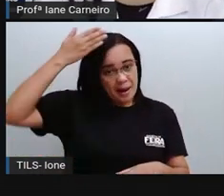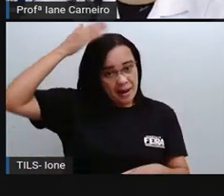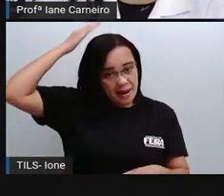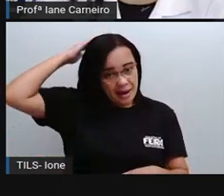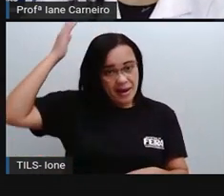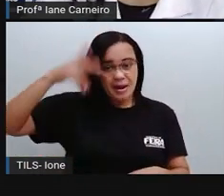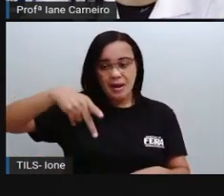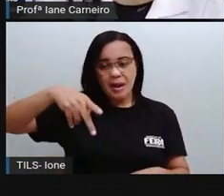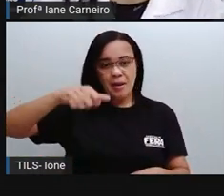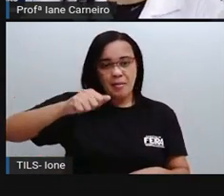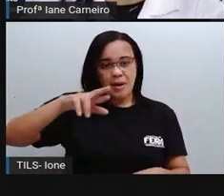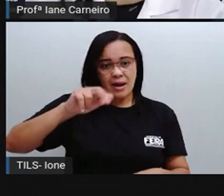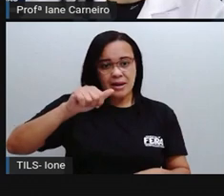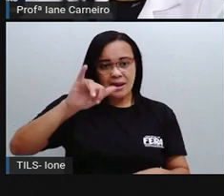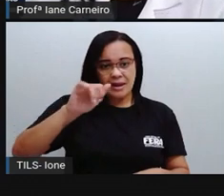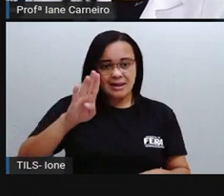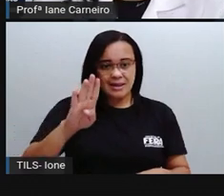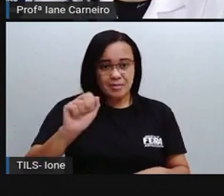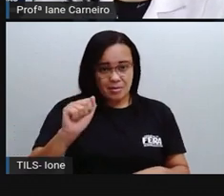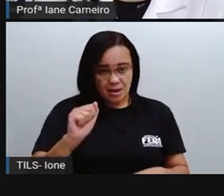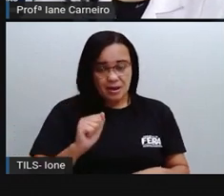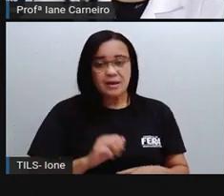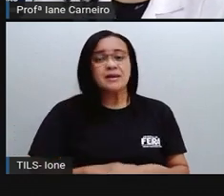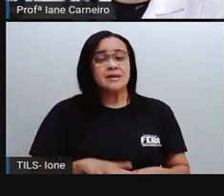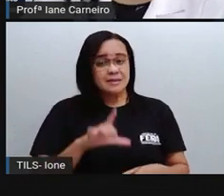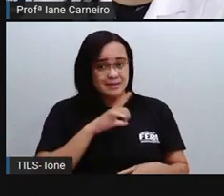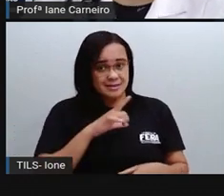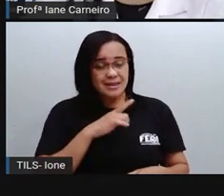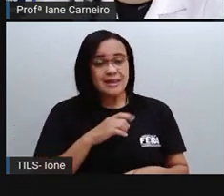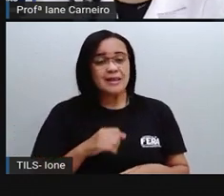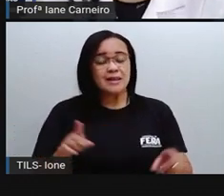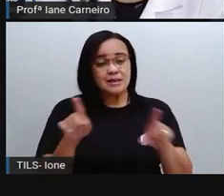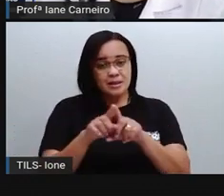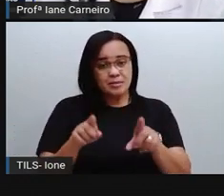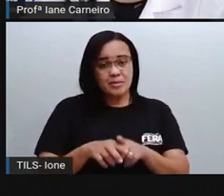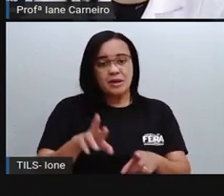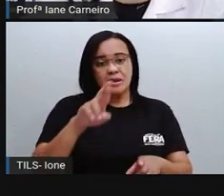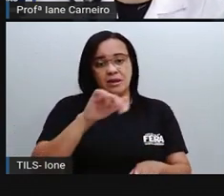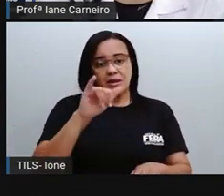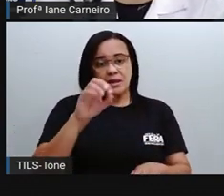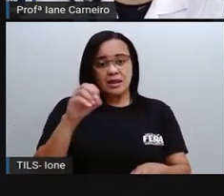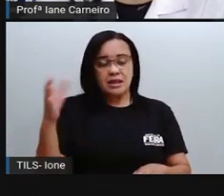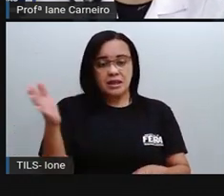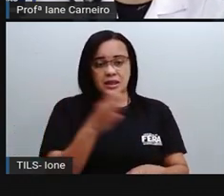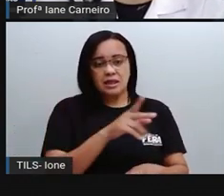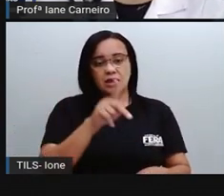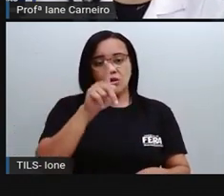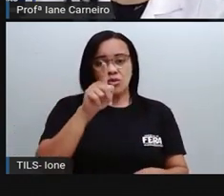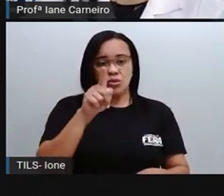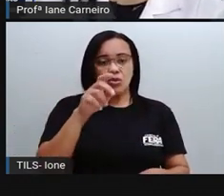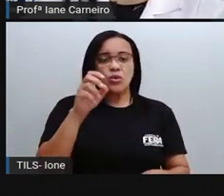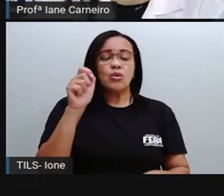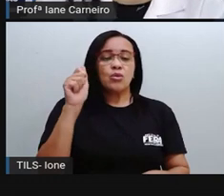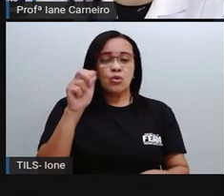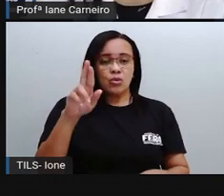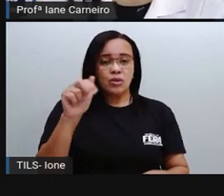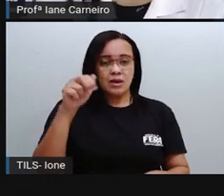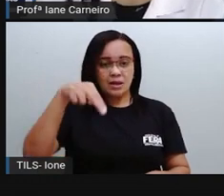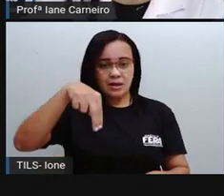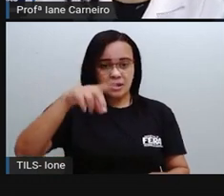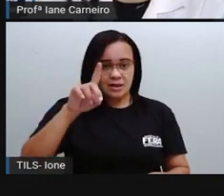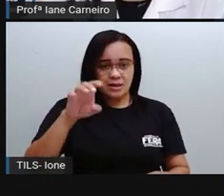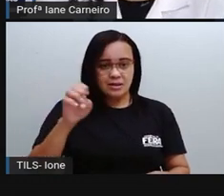aqui para representar esse estado, né? Tem a Rio Grande do Norte, tem também o Ceará, que está lá em cima com o